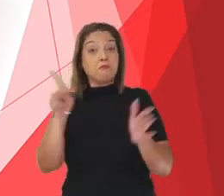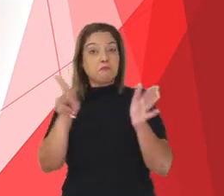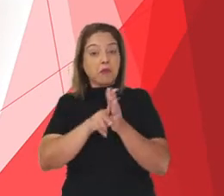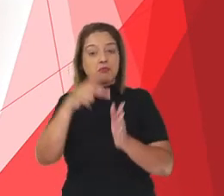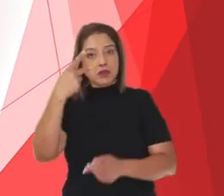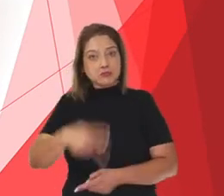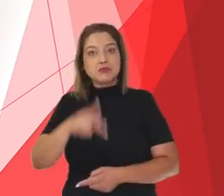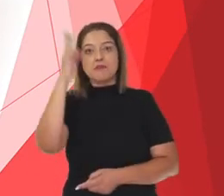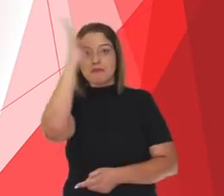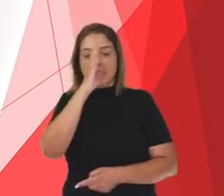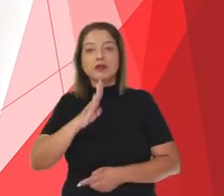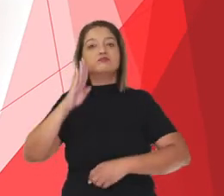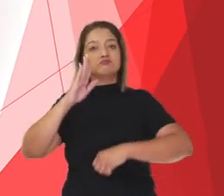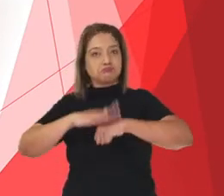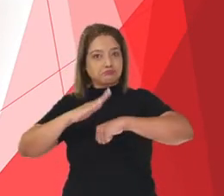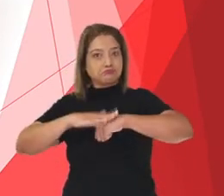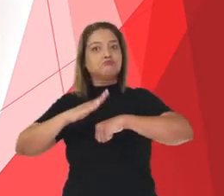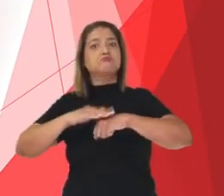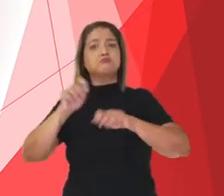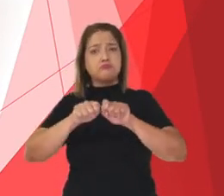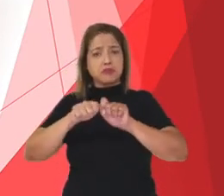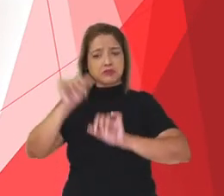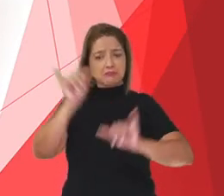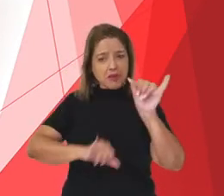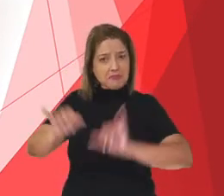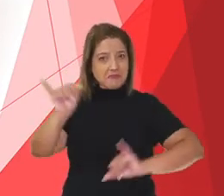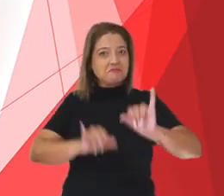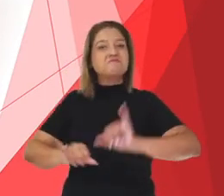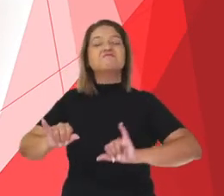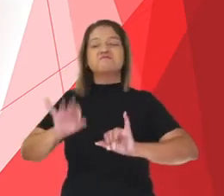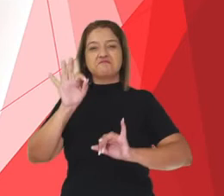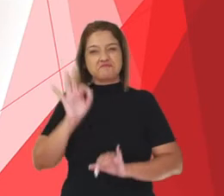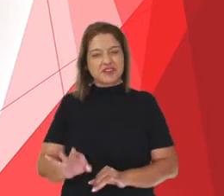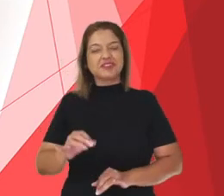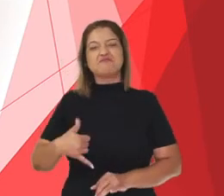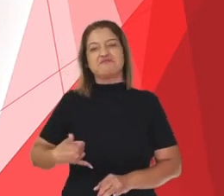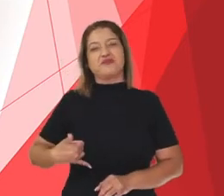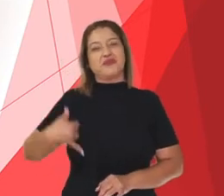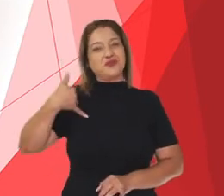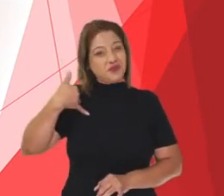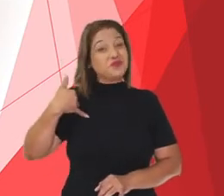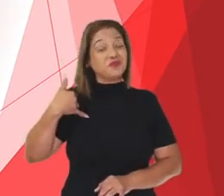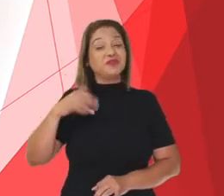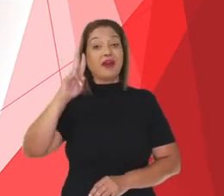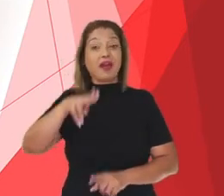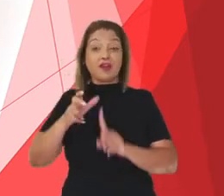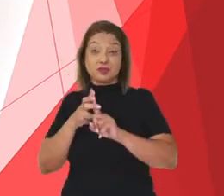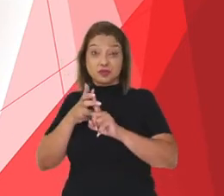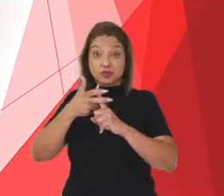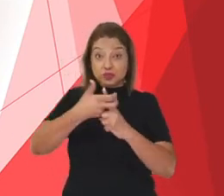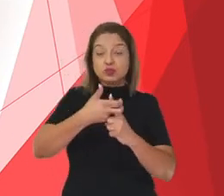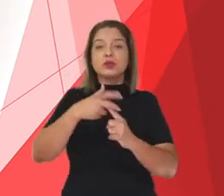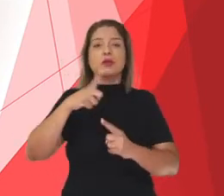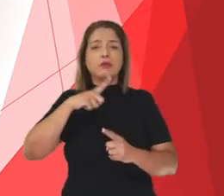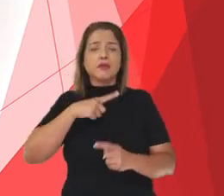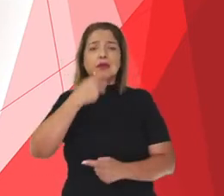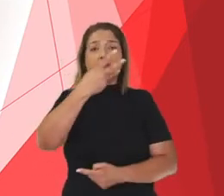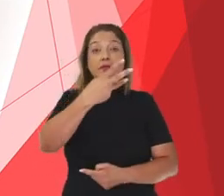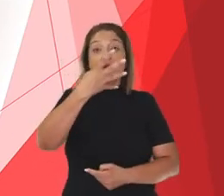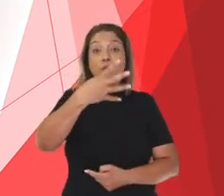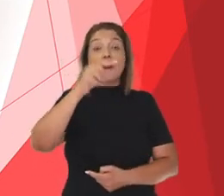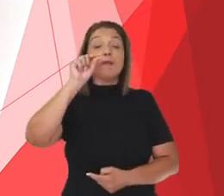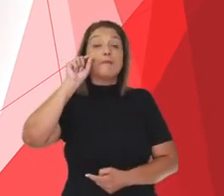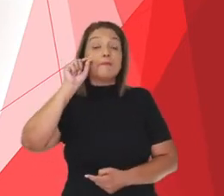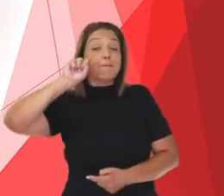produzidas em nosso território. Que orgulho, não é mesmo? O SUS oferece mais de 34 mil